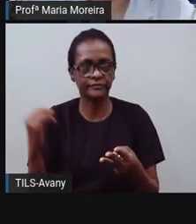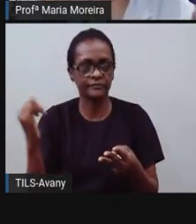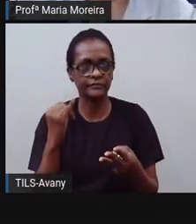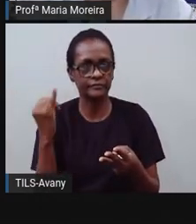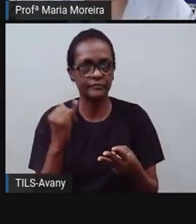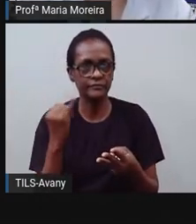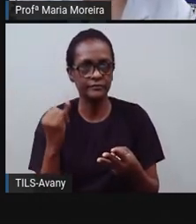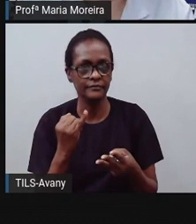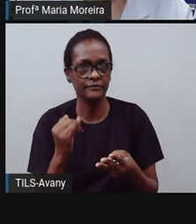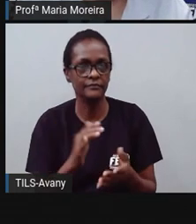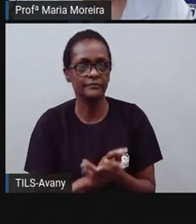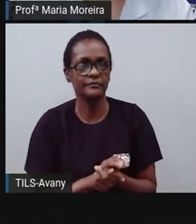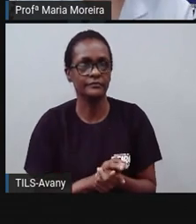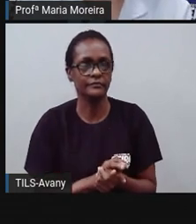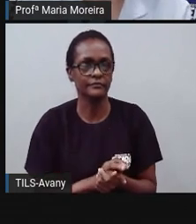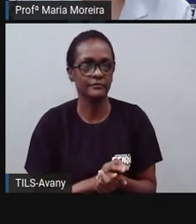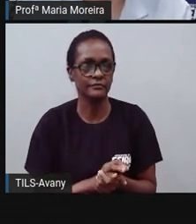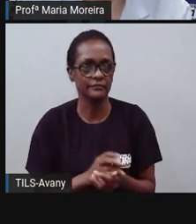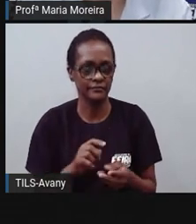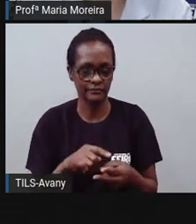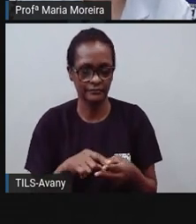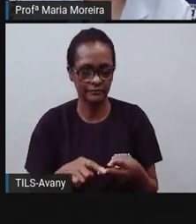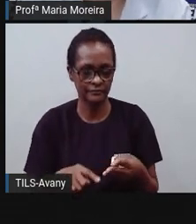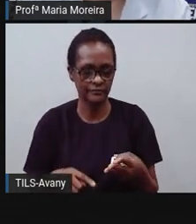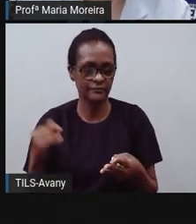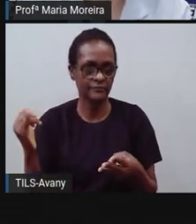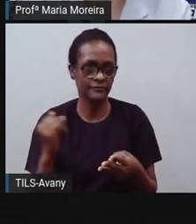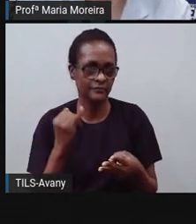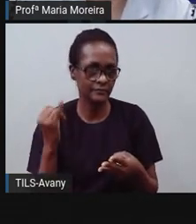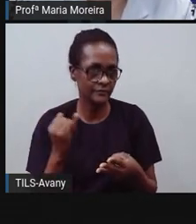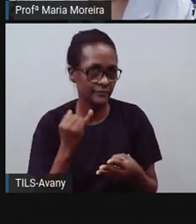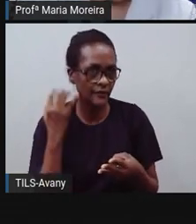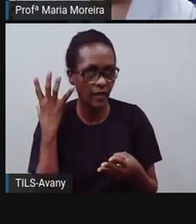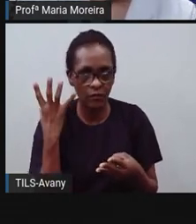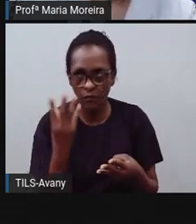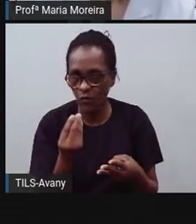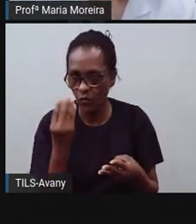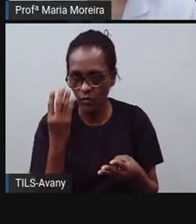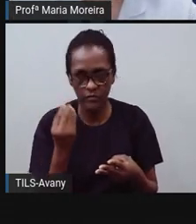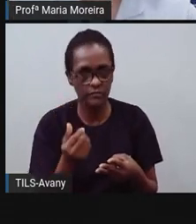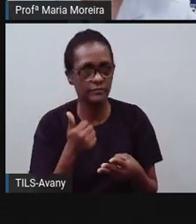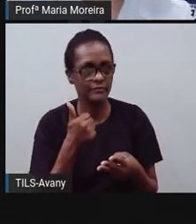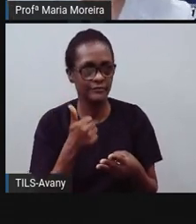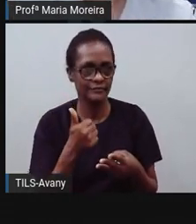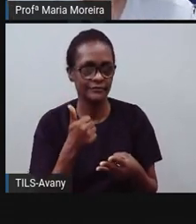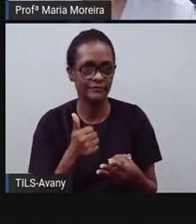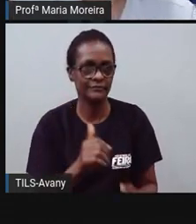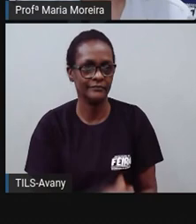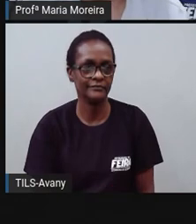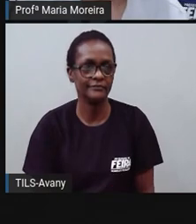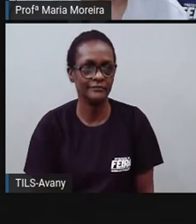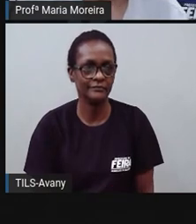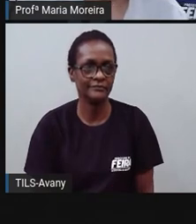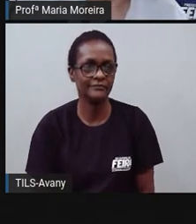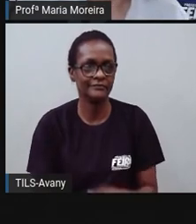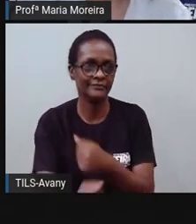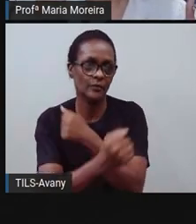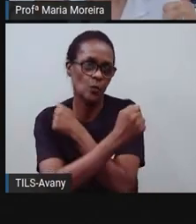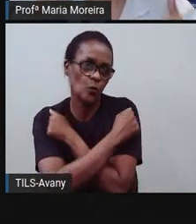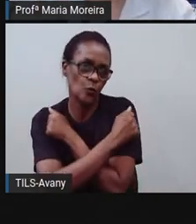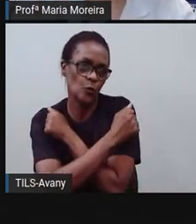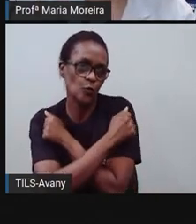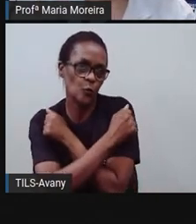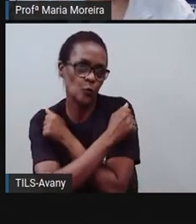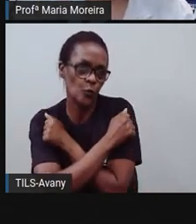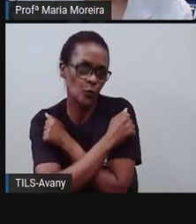protejam lavando as mãos, usando álcool em gel e usando máscara. Sintam-se todos abraçados e beijados.